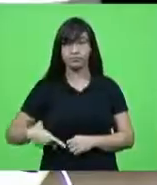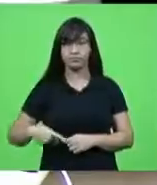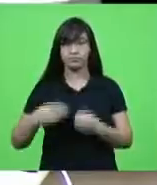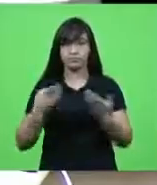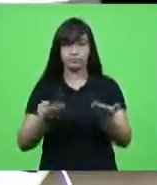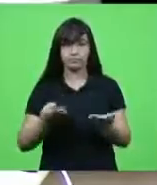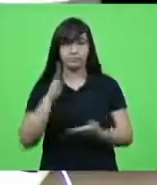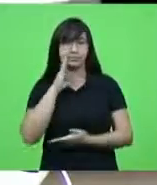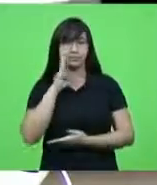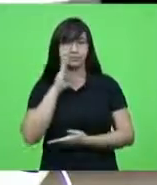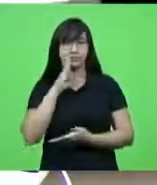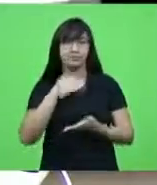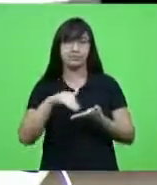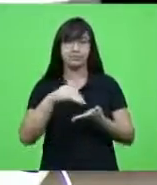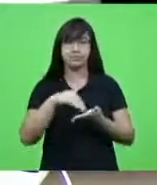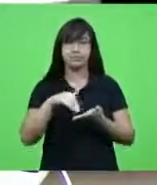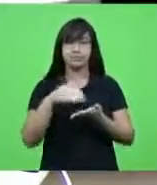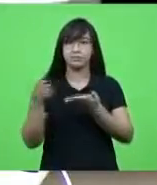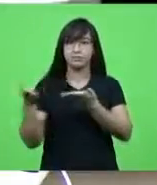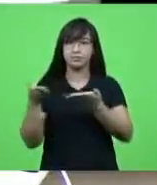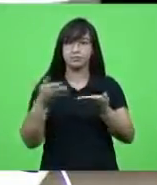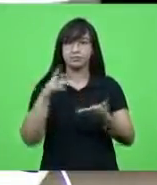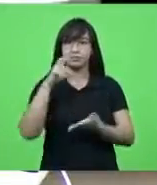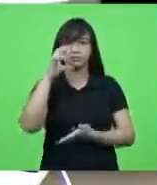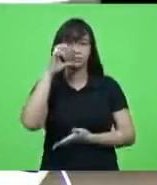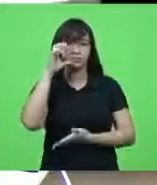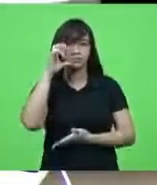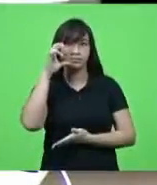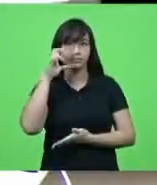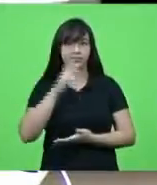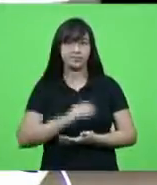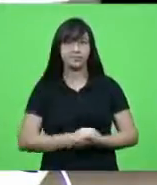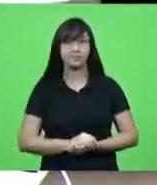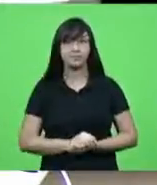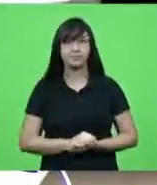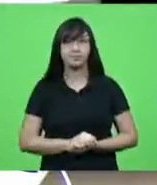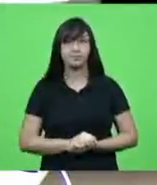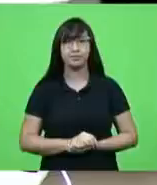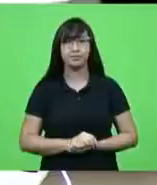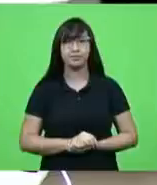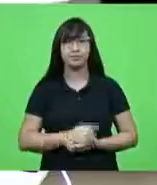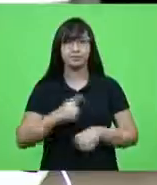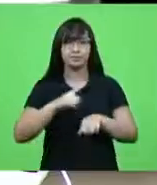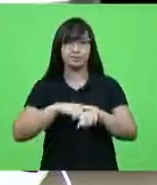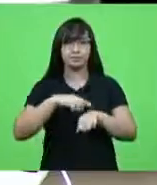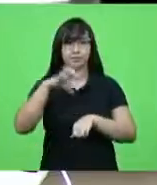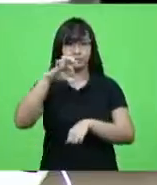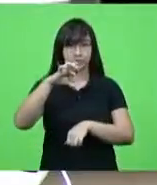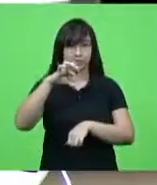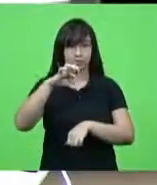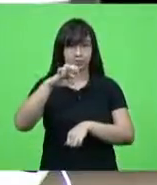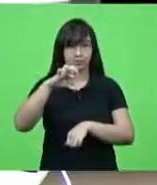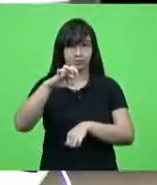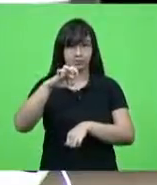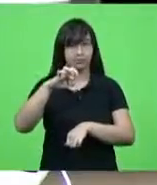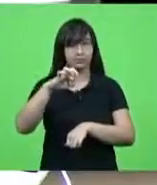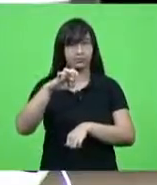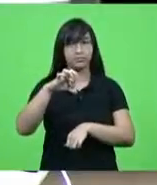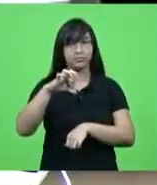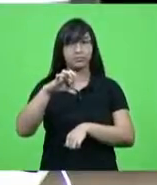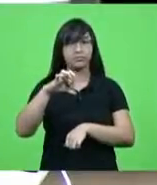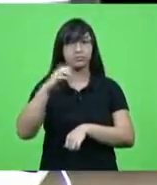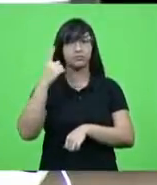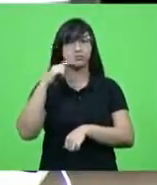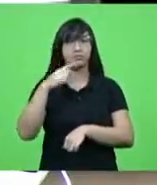Berlândia e a secretaria do deputado Ricardo Alba. Às 9 horas do dia 4 do